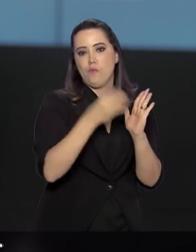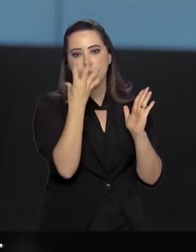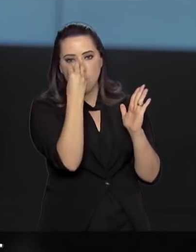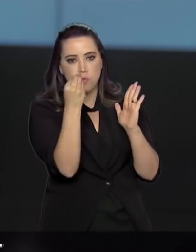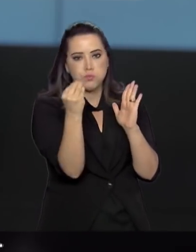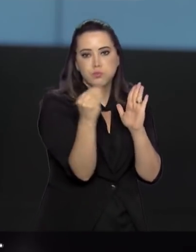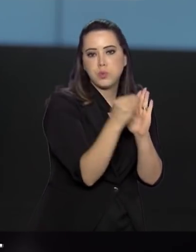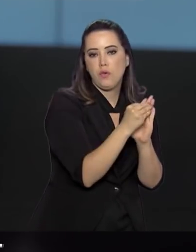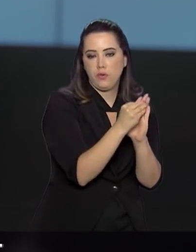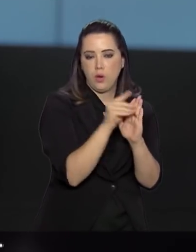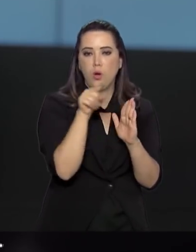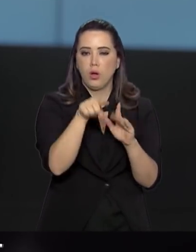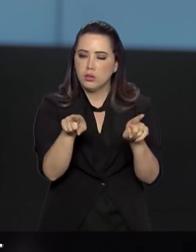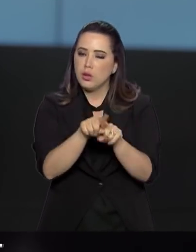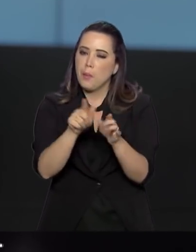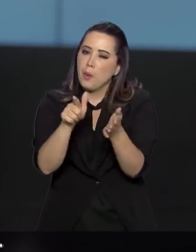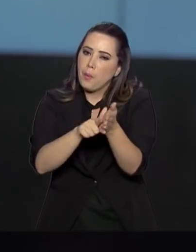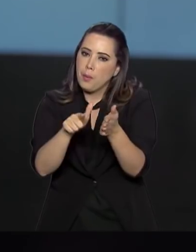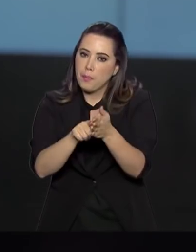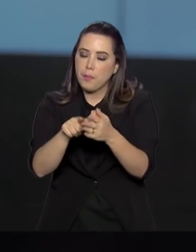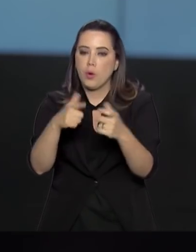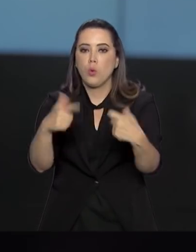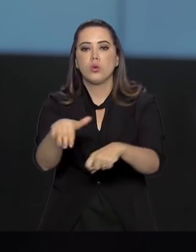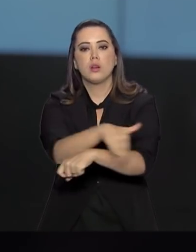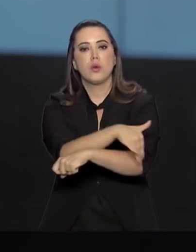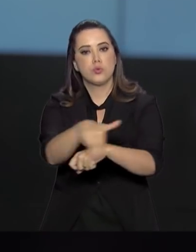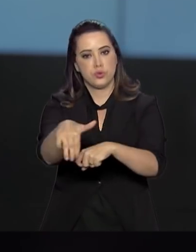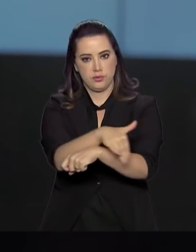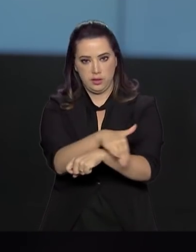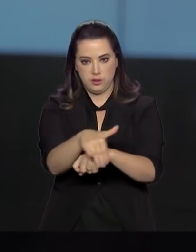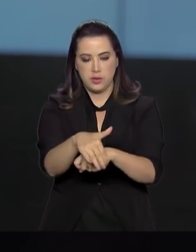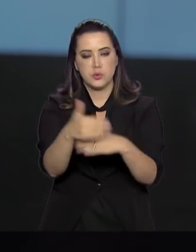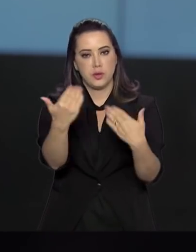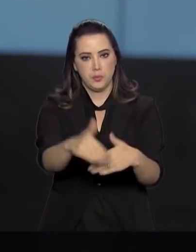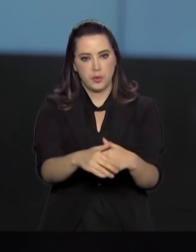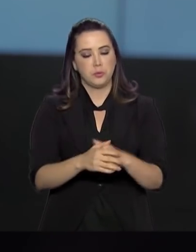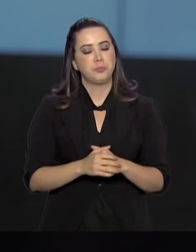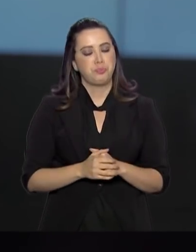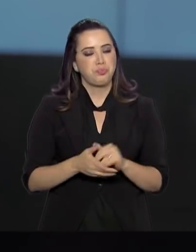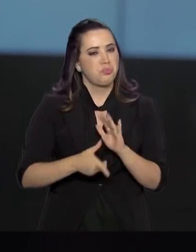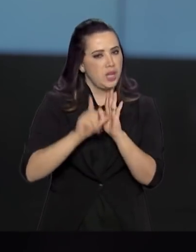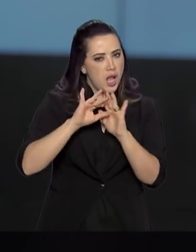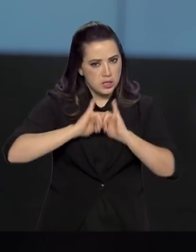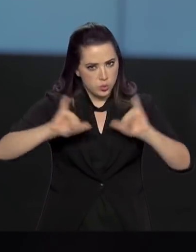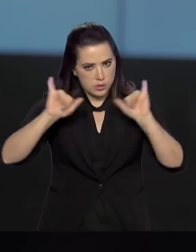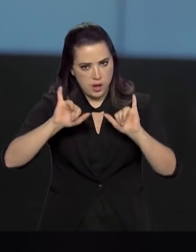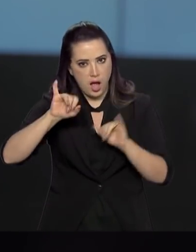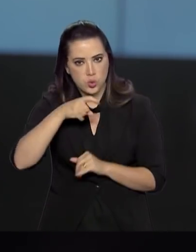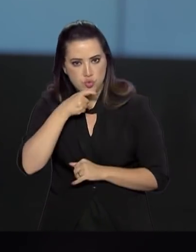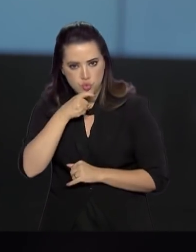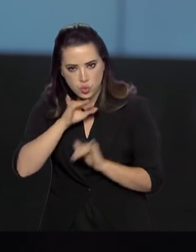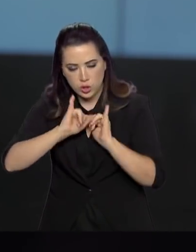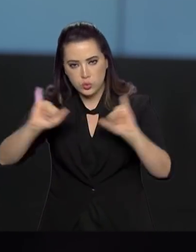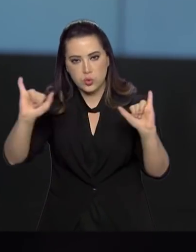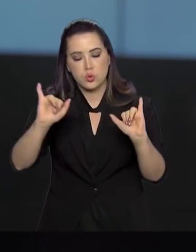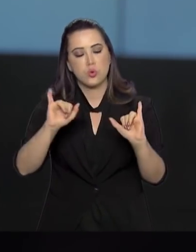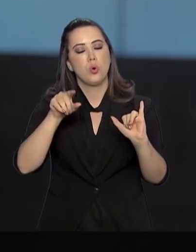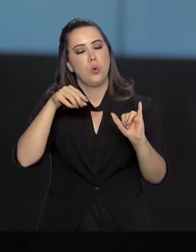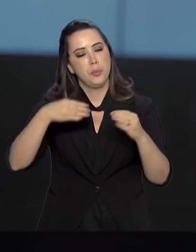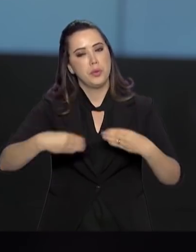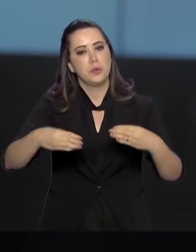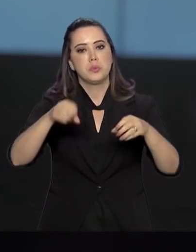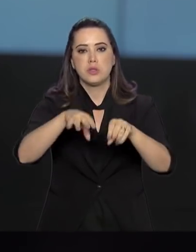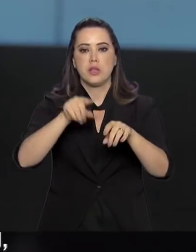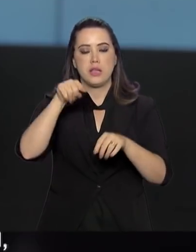participante leve o cartão de confirmação. E como foi anunciado em julho pelo Ministério da Educação, essa será a última edição